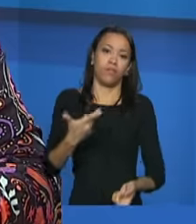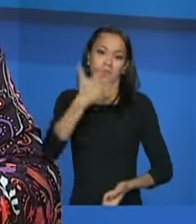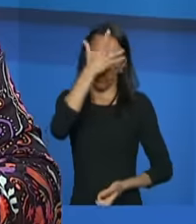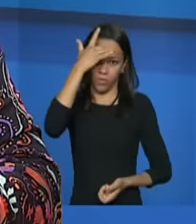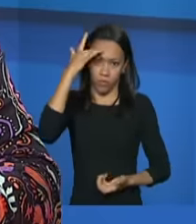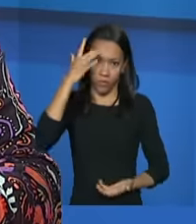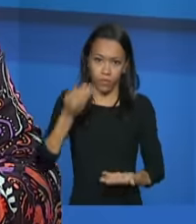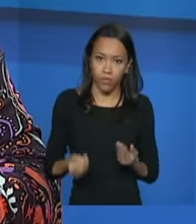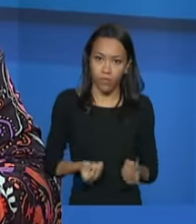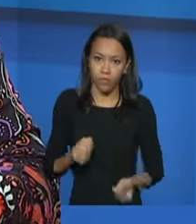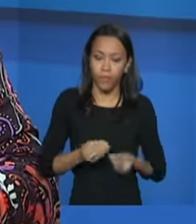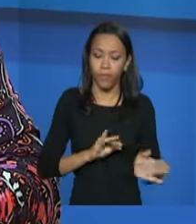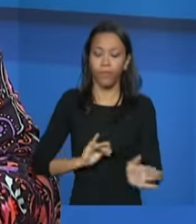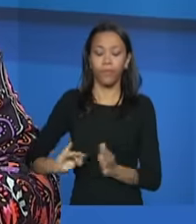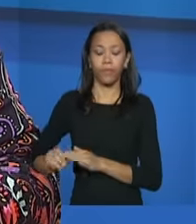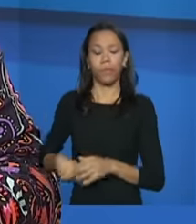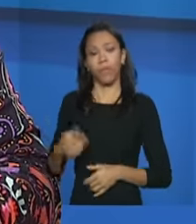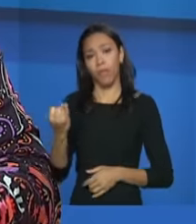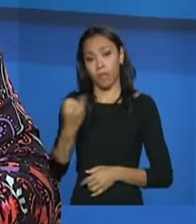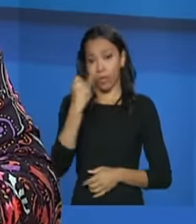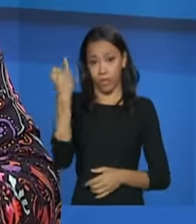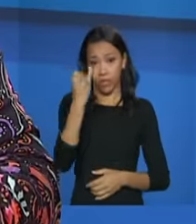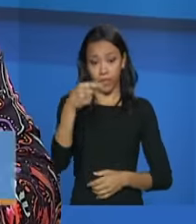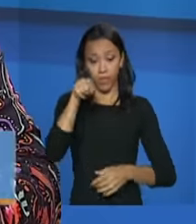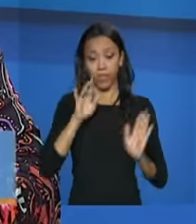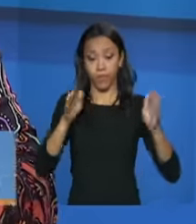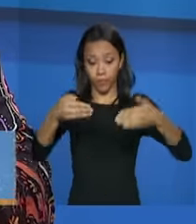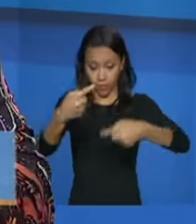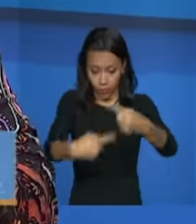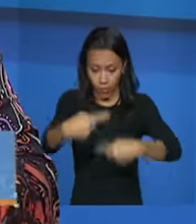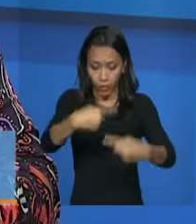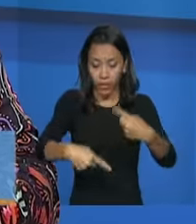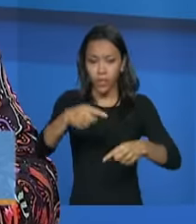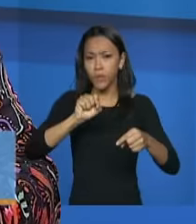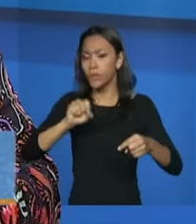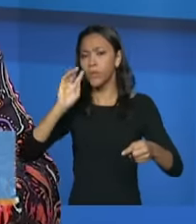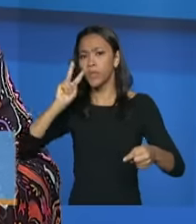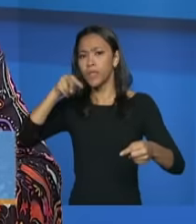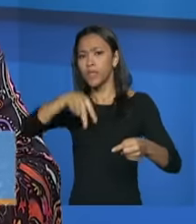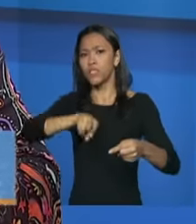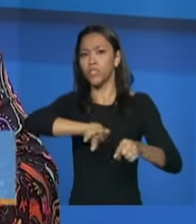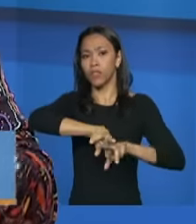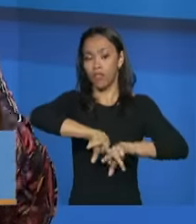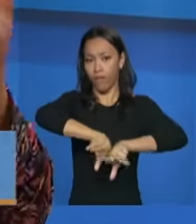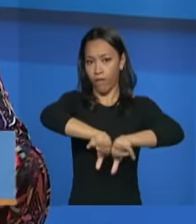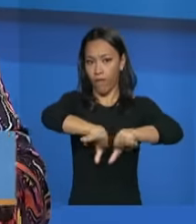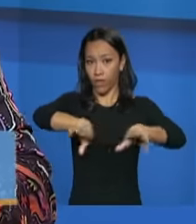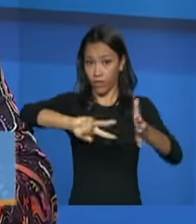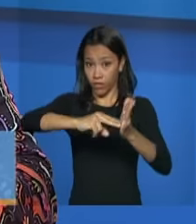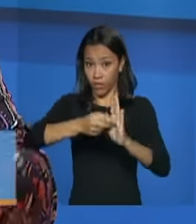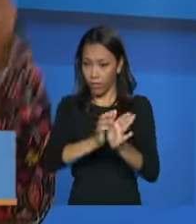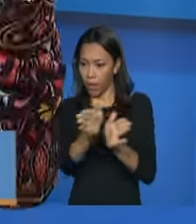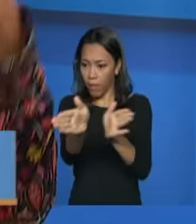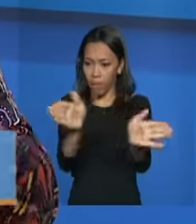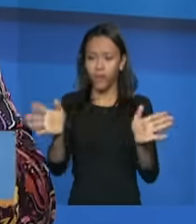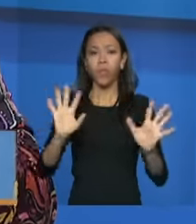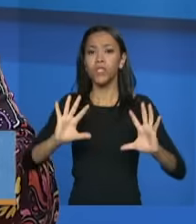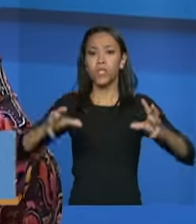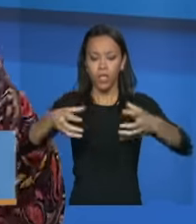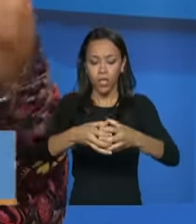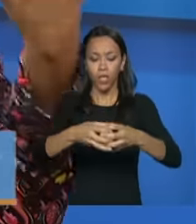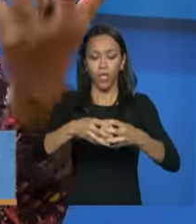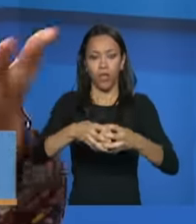importante que a gente não que a política pública ela seja entendida de uma forma transversal não adianta assistência social traçar